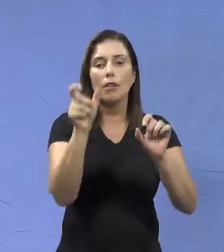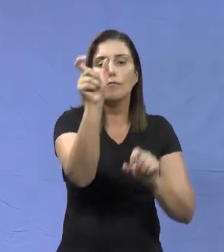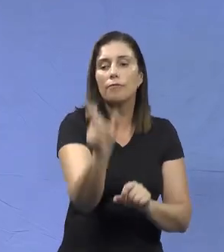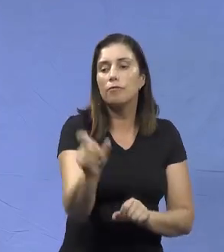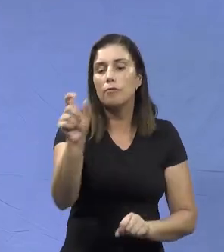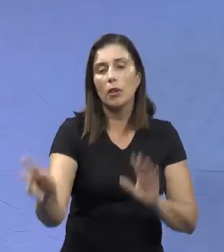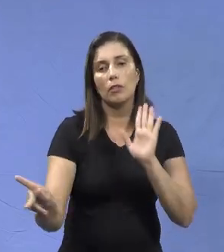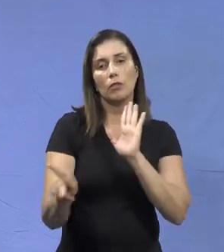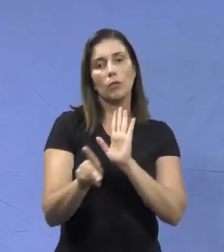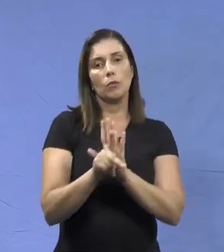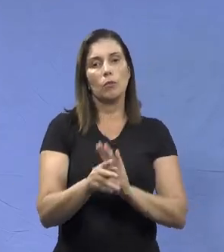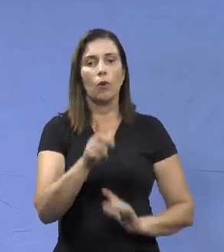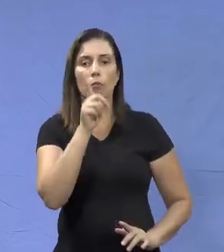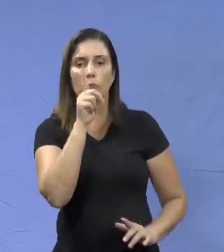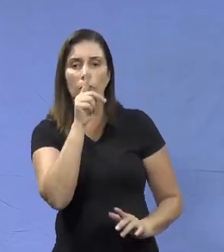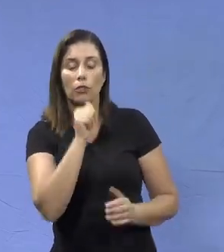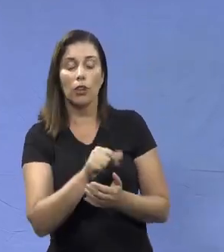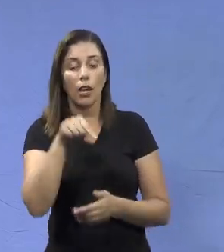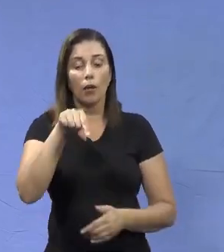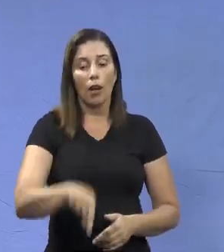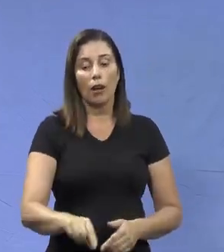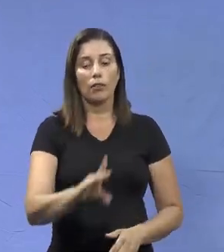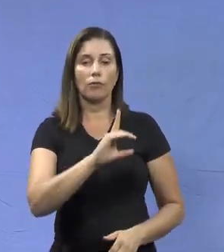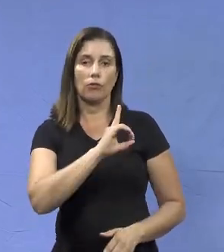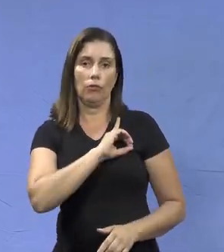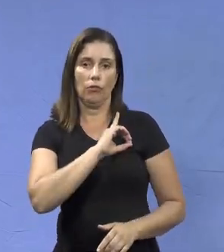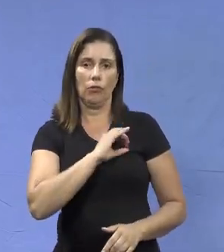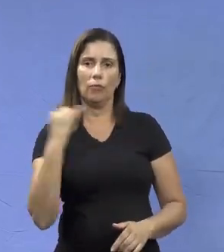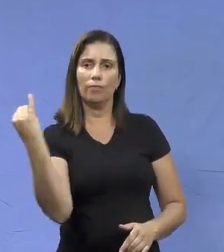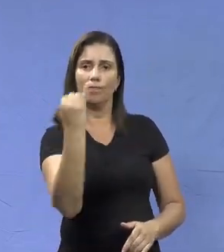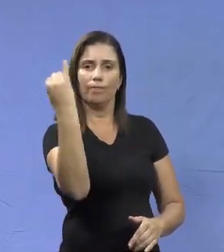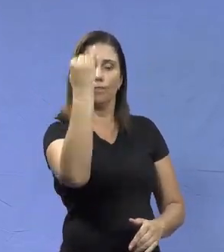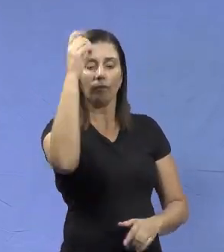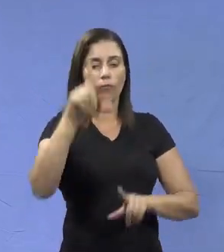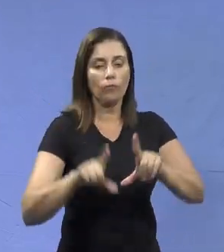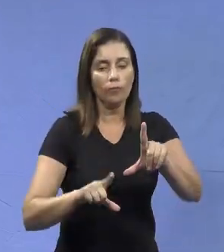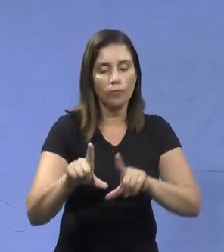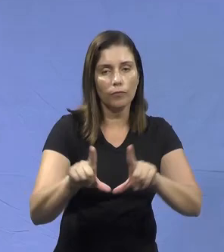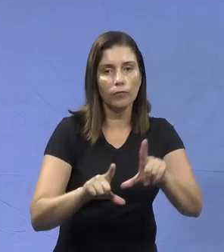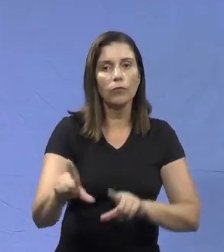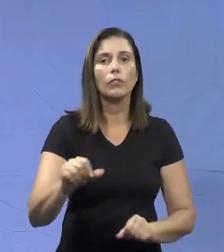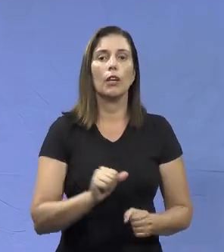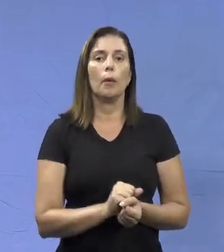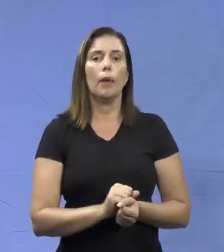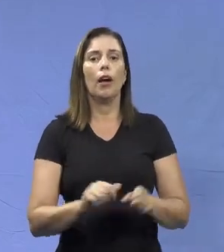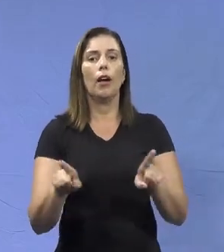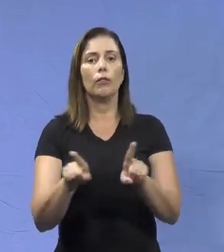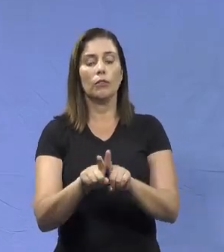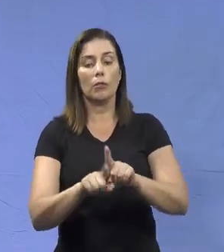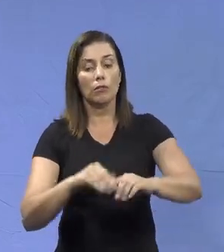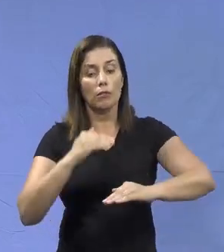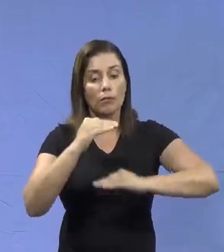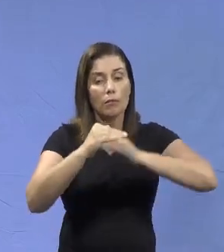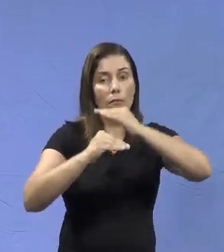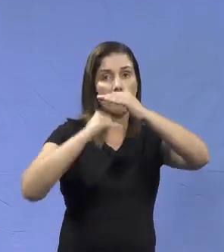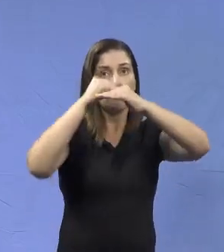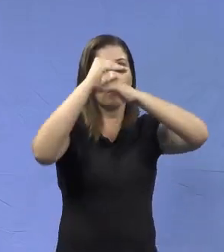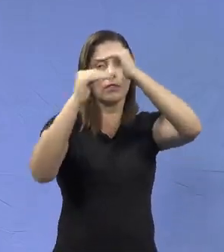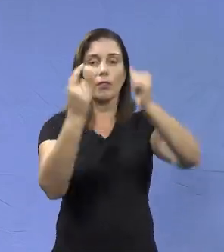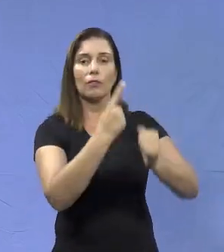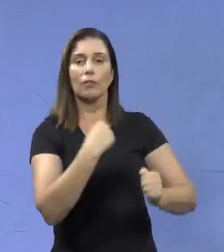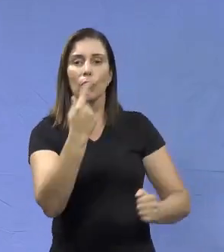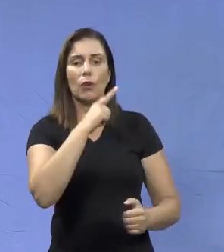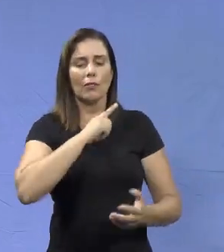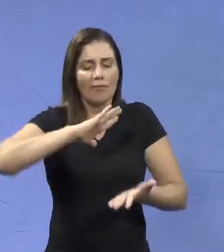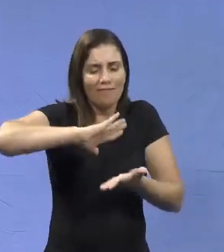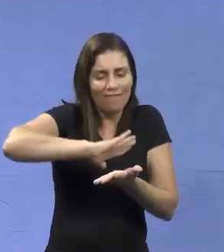na região de Divinópolis. E a importância desse trabalho está muito relacionado com esse processo que a gente